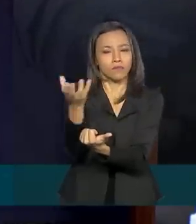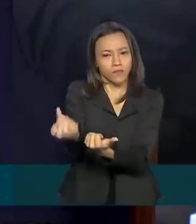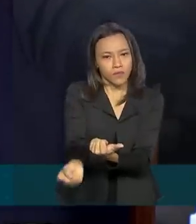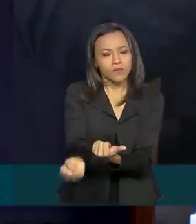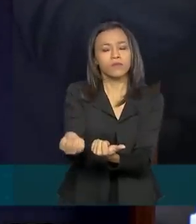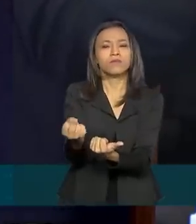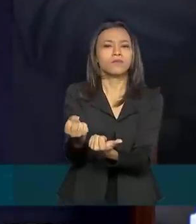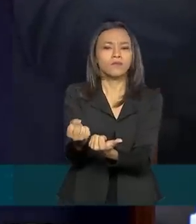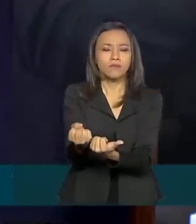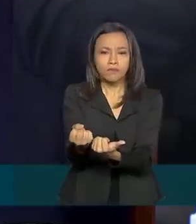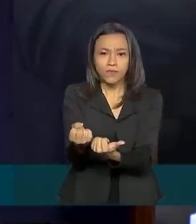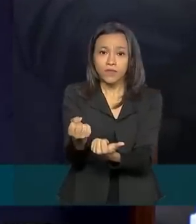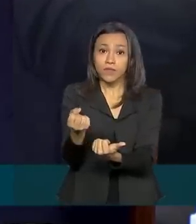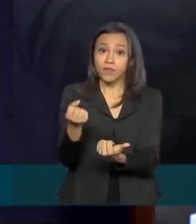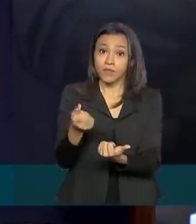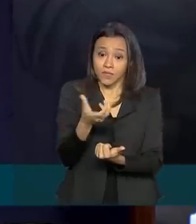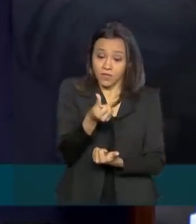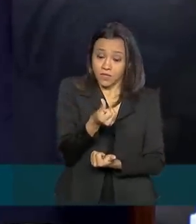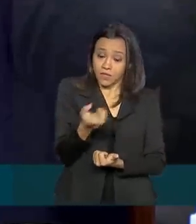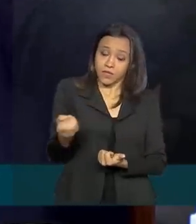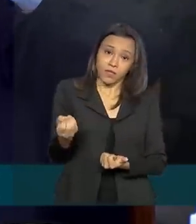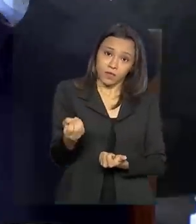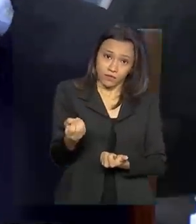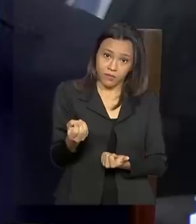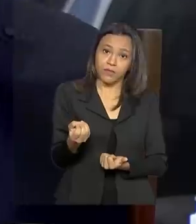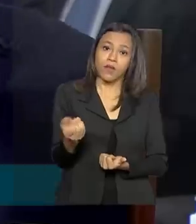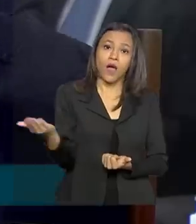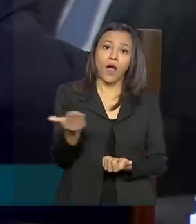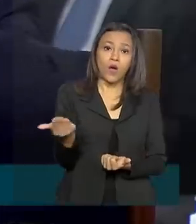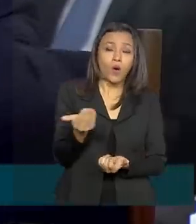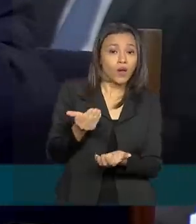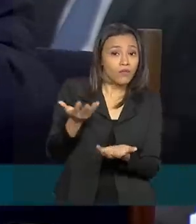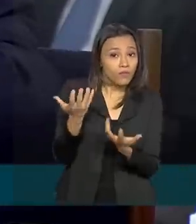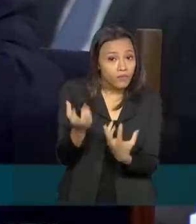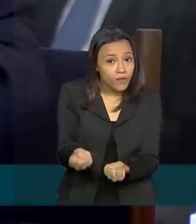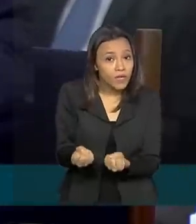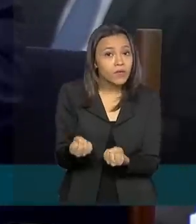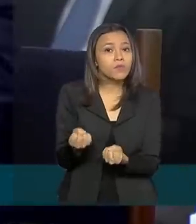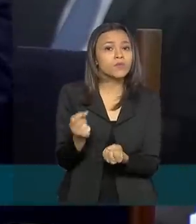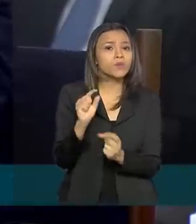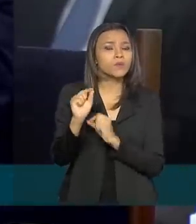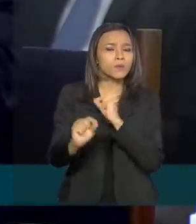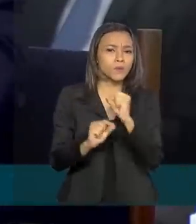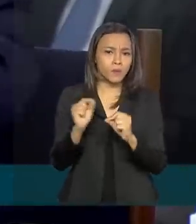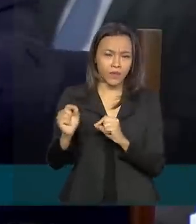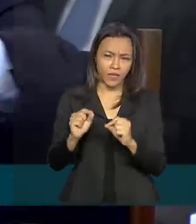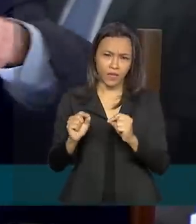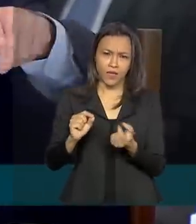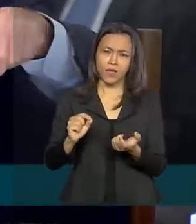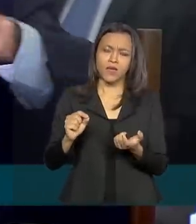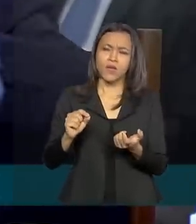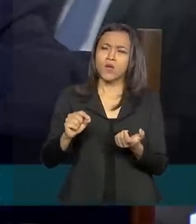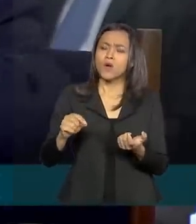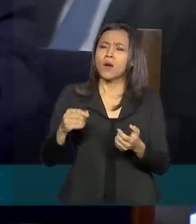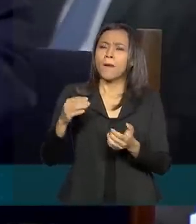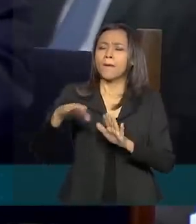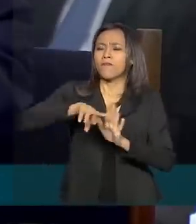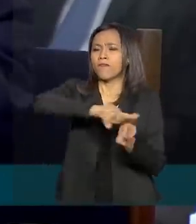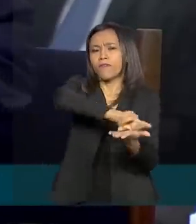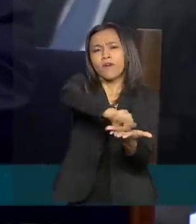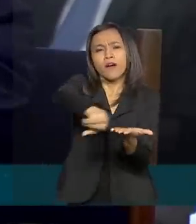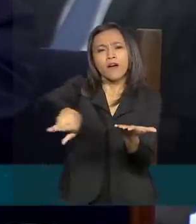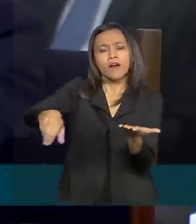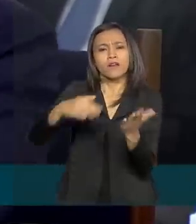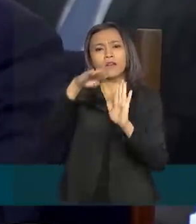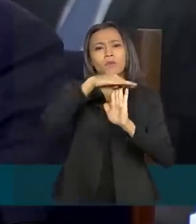emergência total, a 600. Nós vamos começar agora uma aterrissagem com uma unificação de vários programas sociais e o